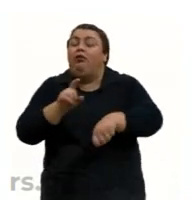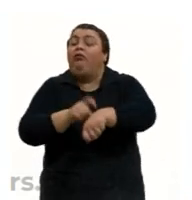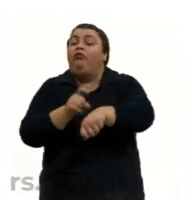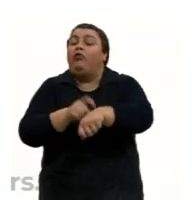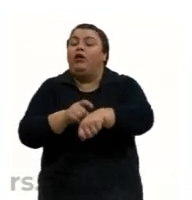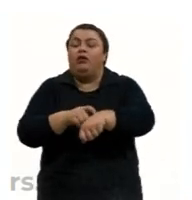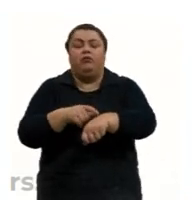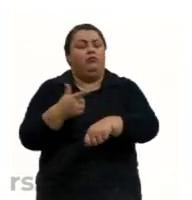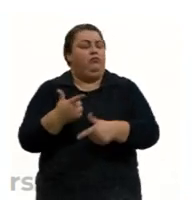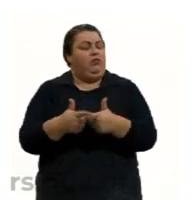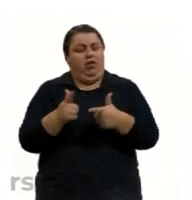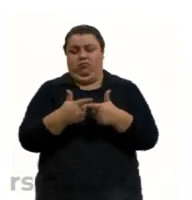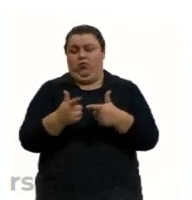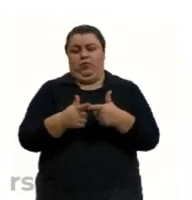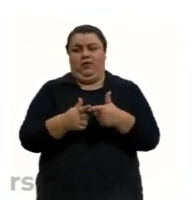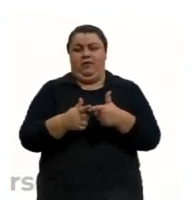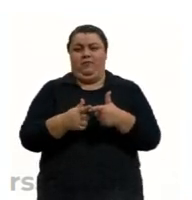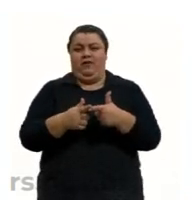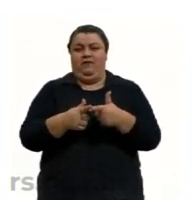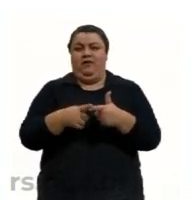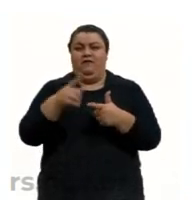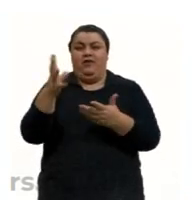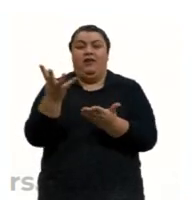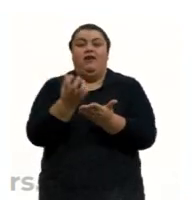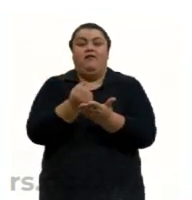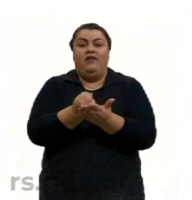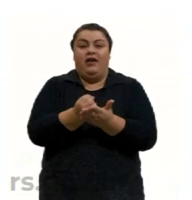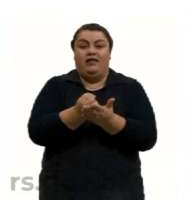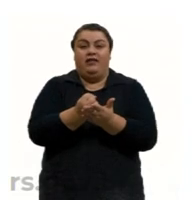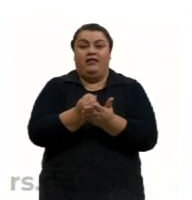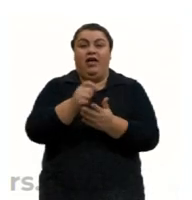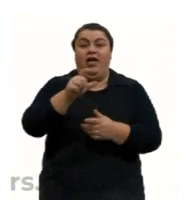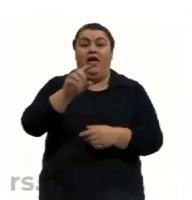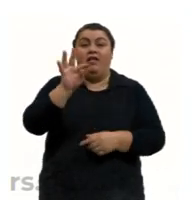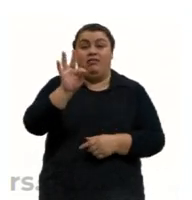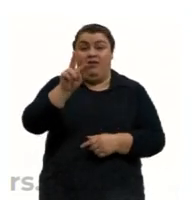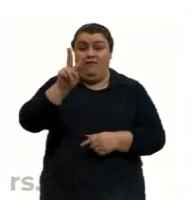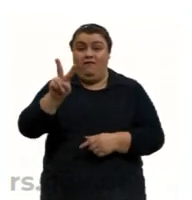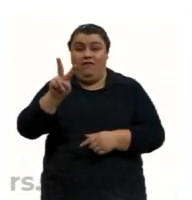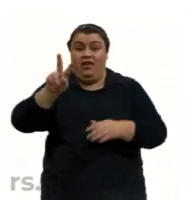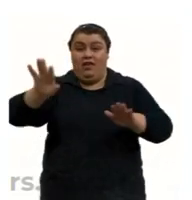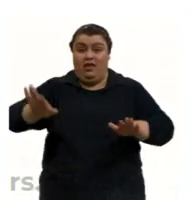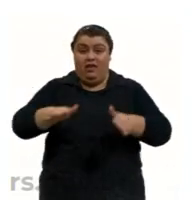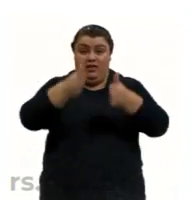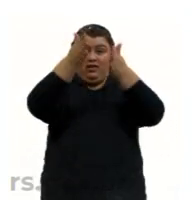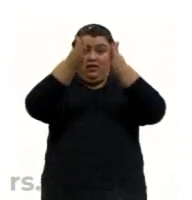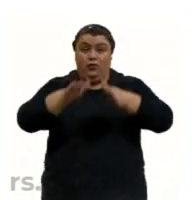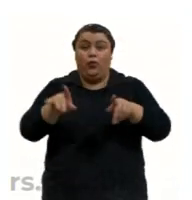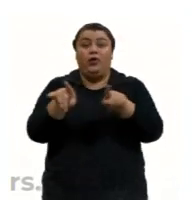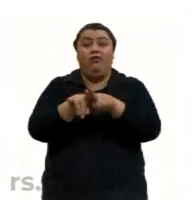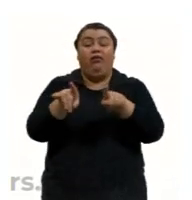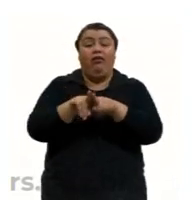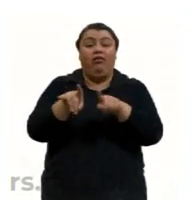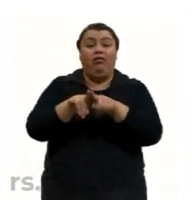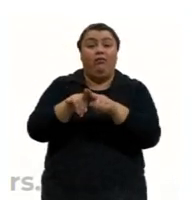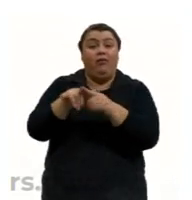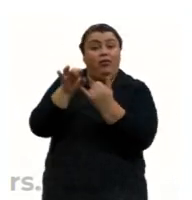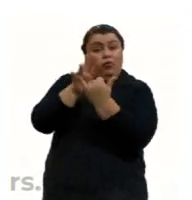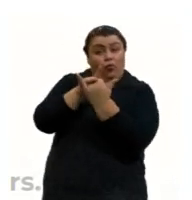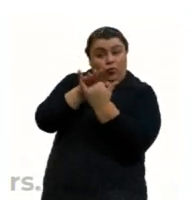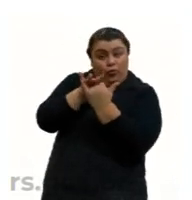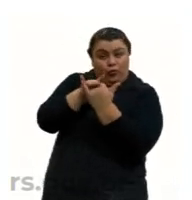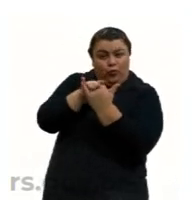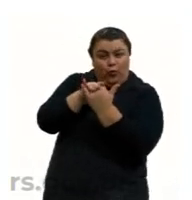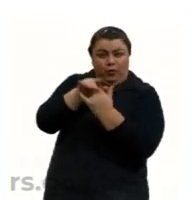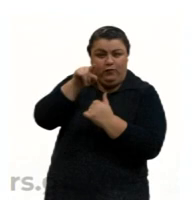Essas aulas ficarão gravadas na TV Seduc e também no YouTube. Então, você pode ir no seu horário, no seu tempo, ir lá